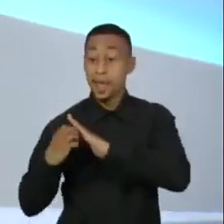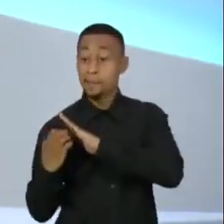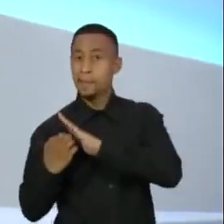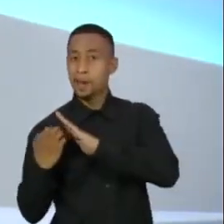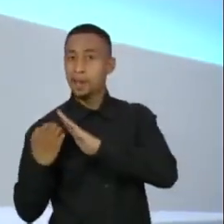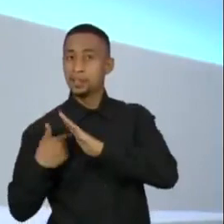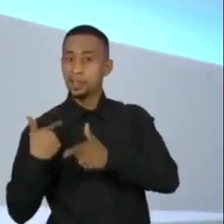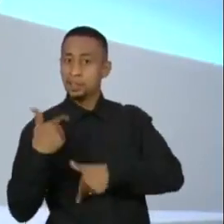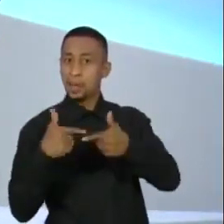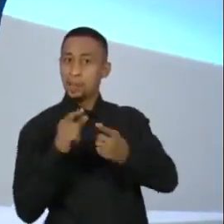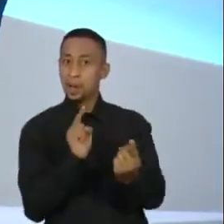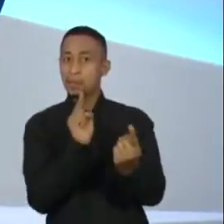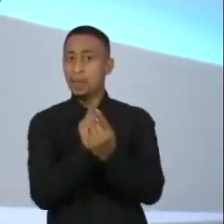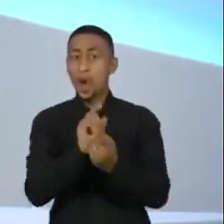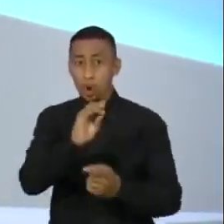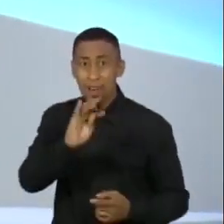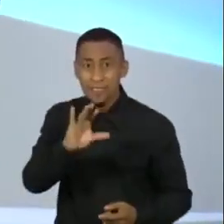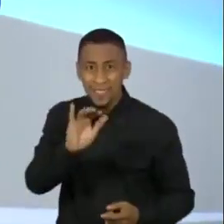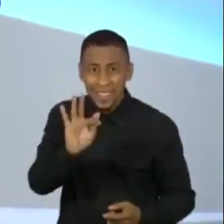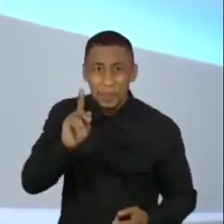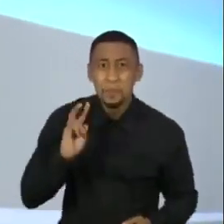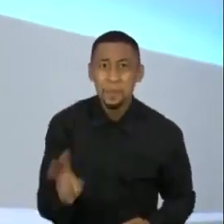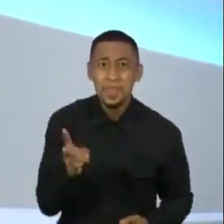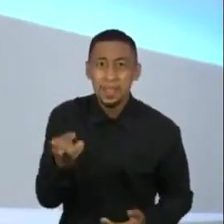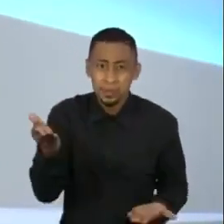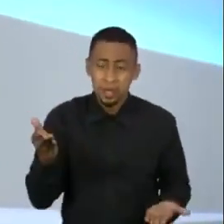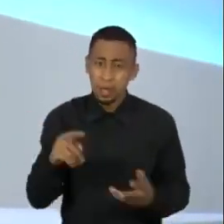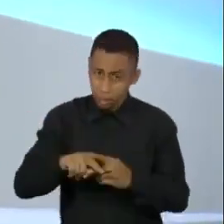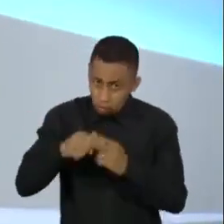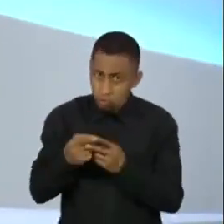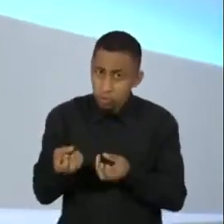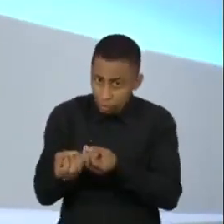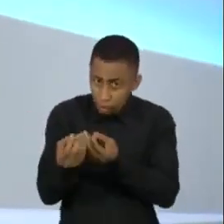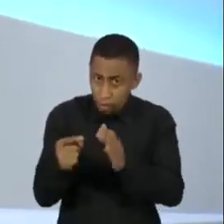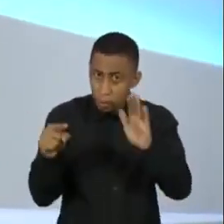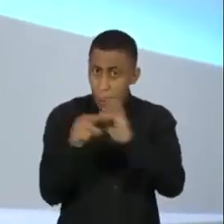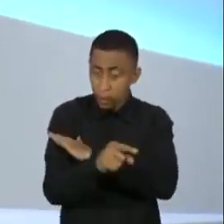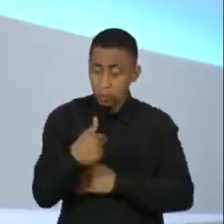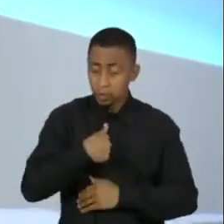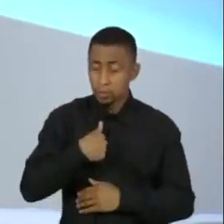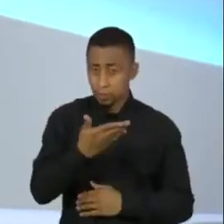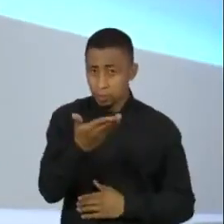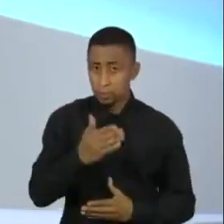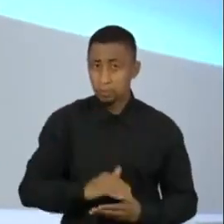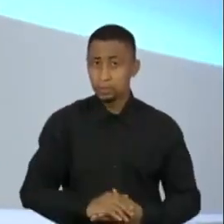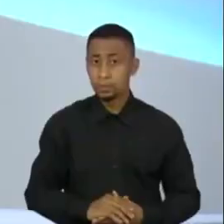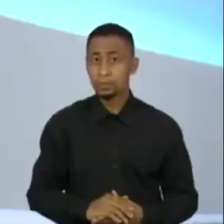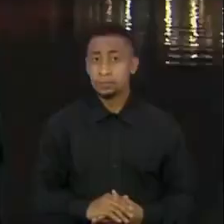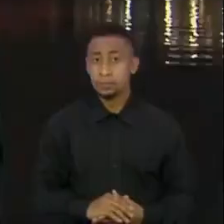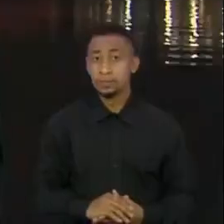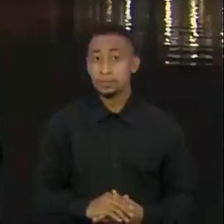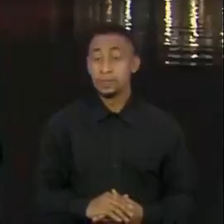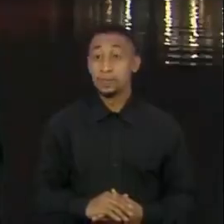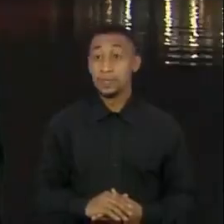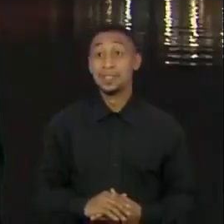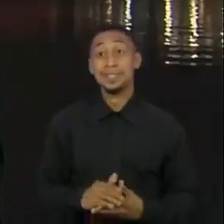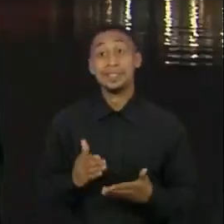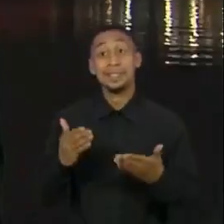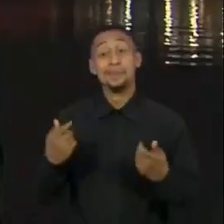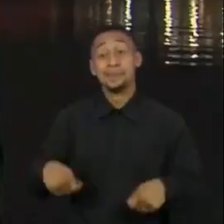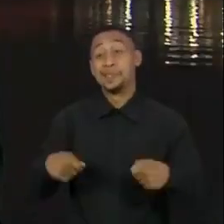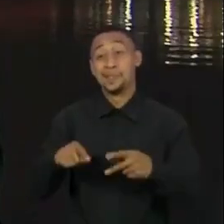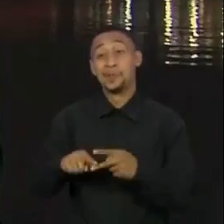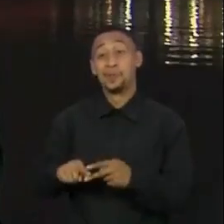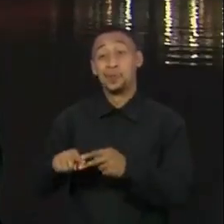e era na Codevácio mesmo. Também só para fazer esse ajuste na pergunta que eu lhe fiz. Não, não, você vai ter que